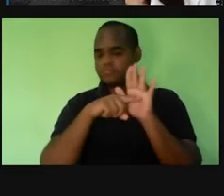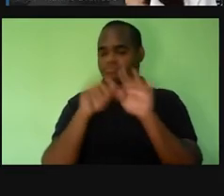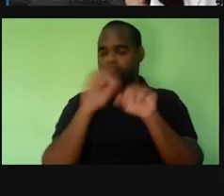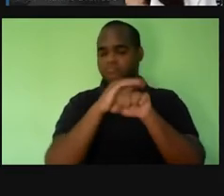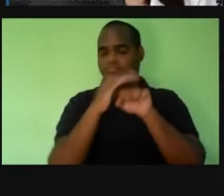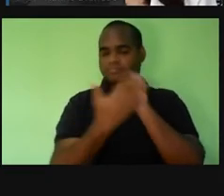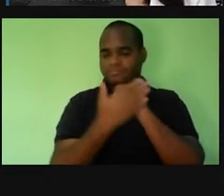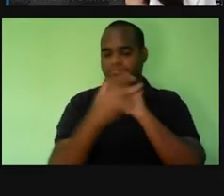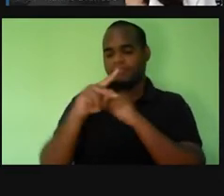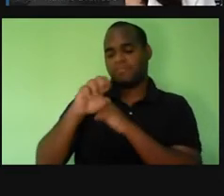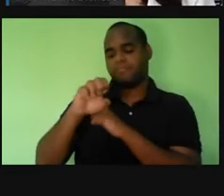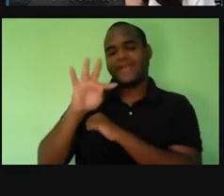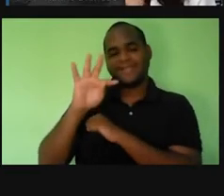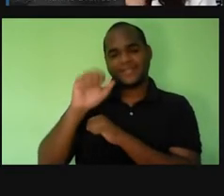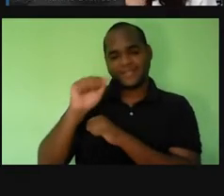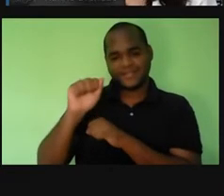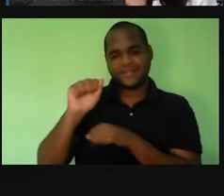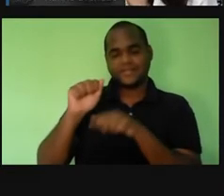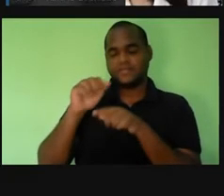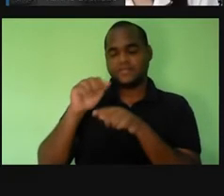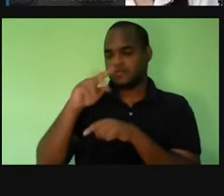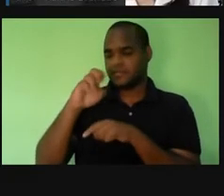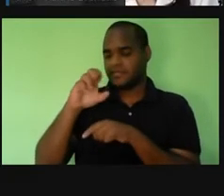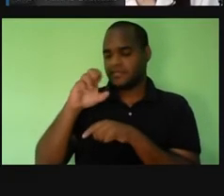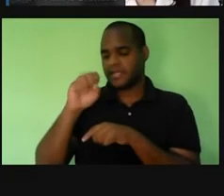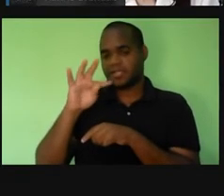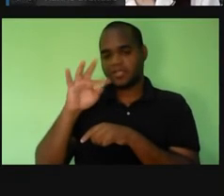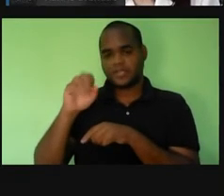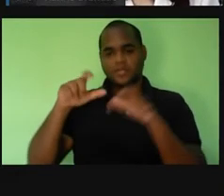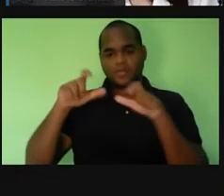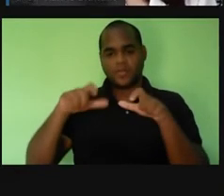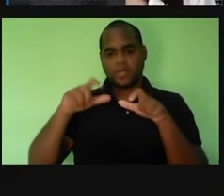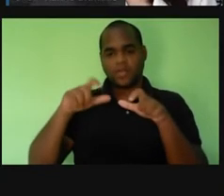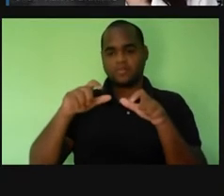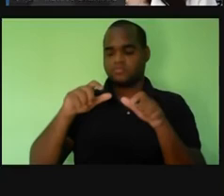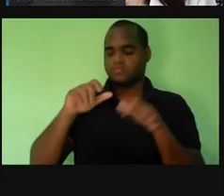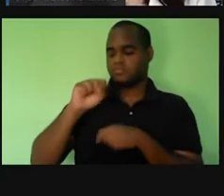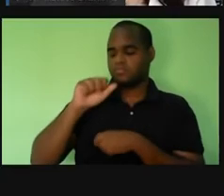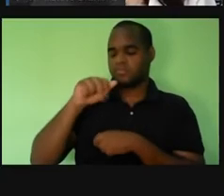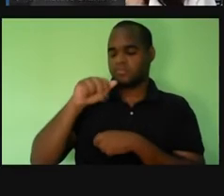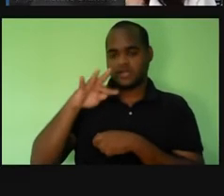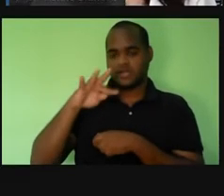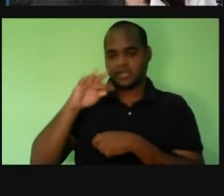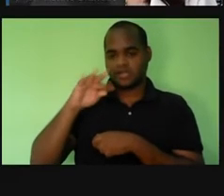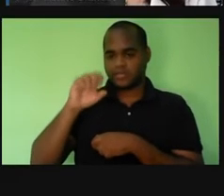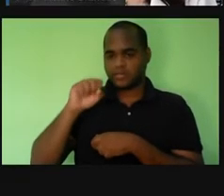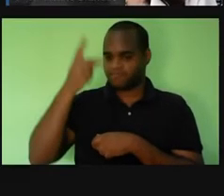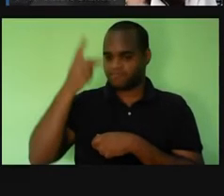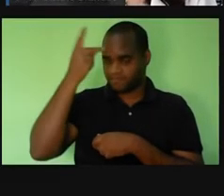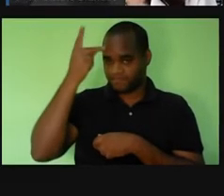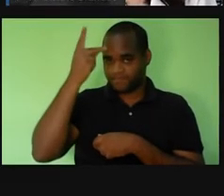bubônica que acontecia nas cidades de Santos, tá? E aí, com isso, na época,